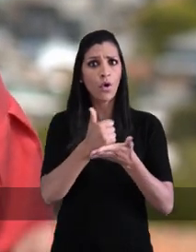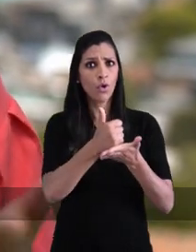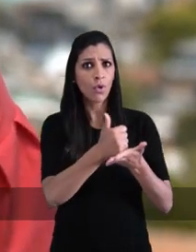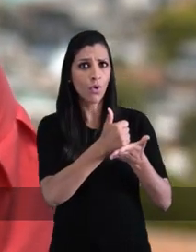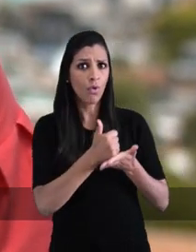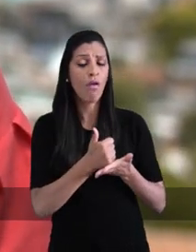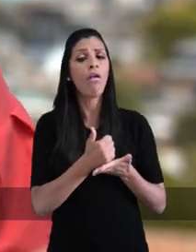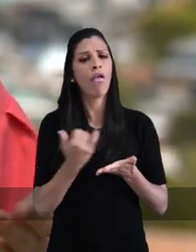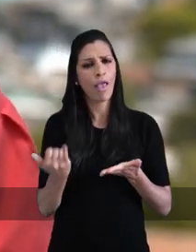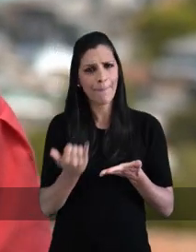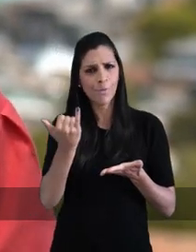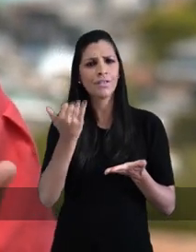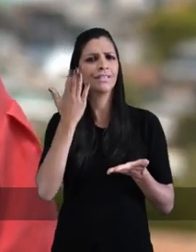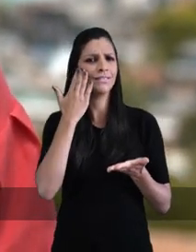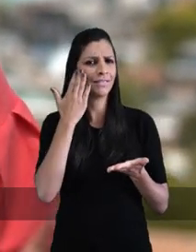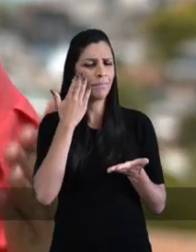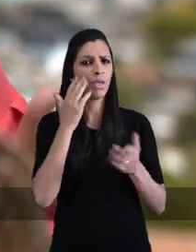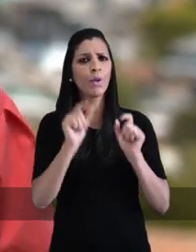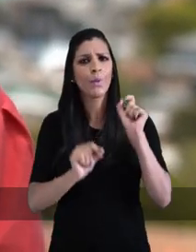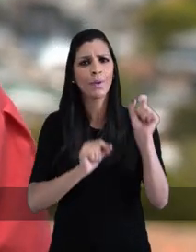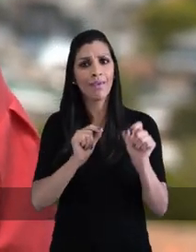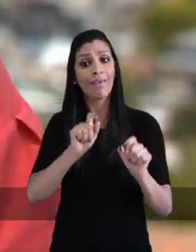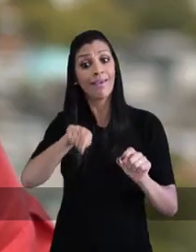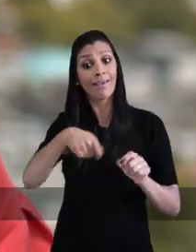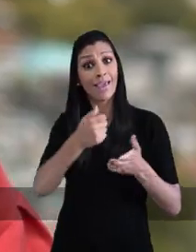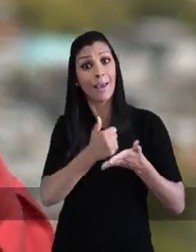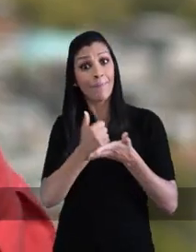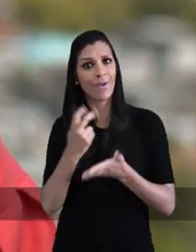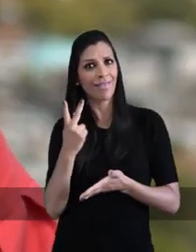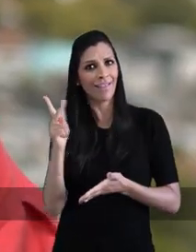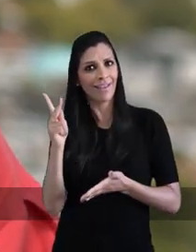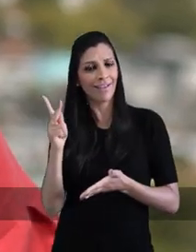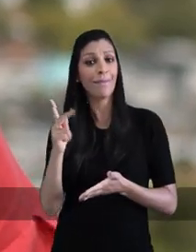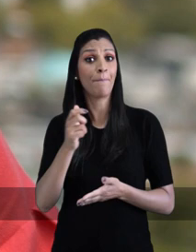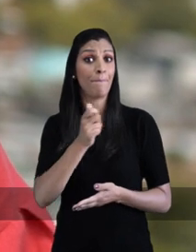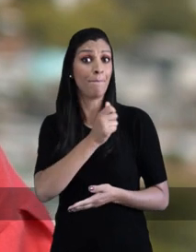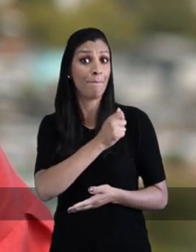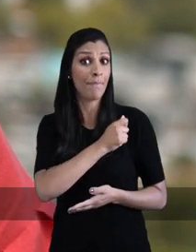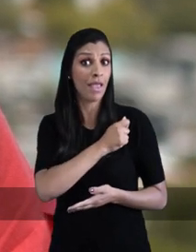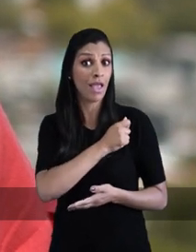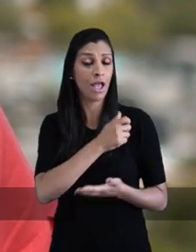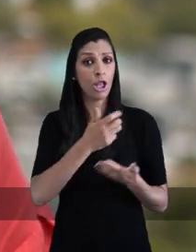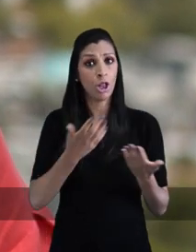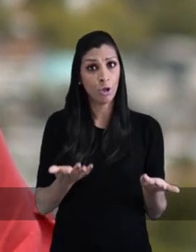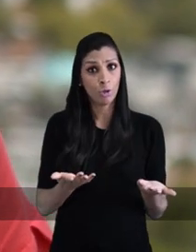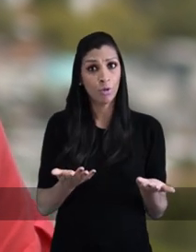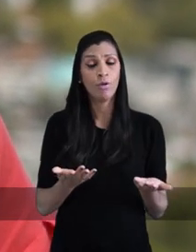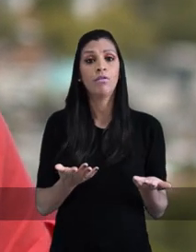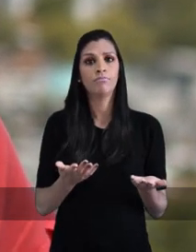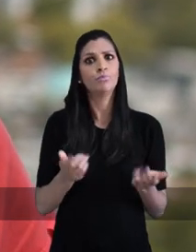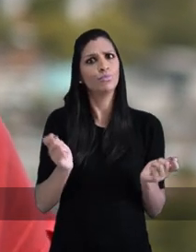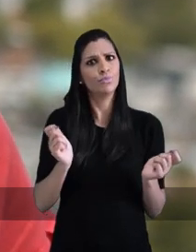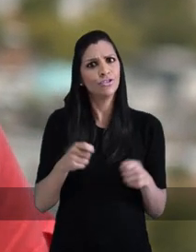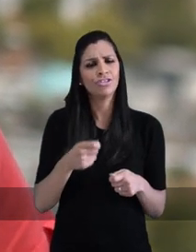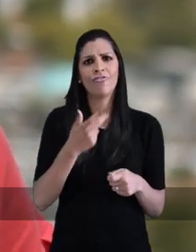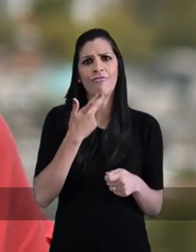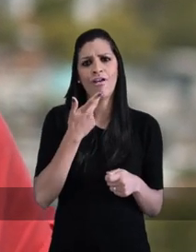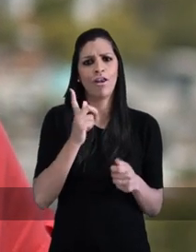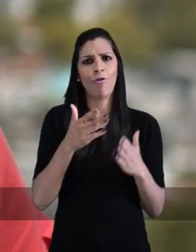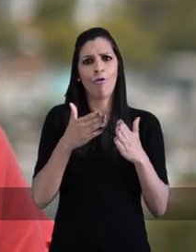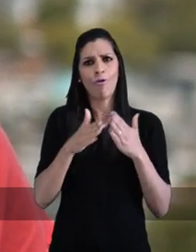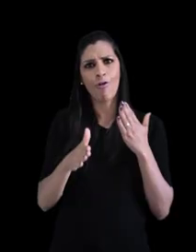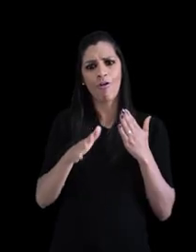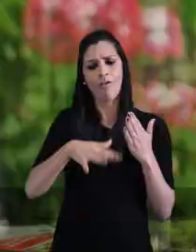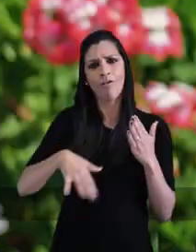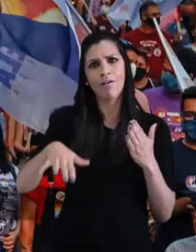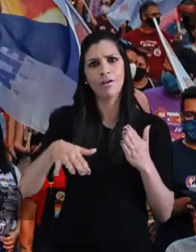importante que saibam quem são os aliados dele. Melo, o mínimo que tu poderias fazer é dizer que não concorda com essa gente